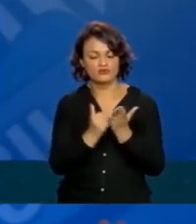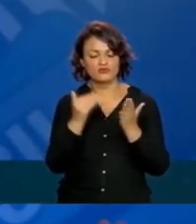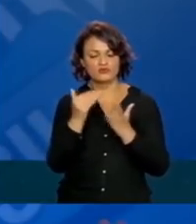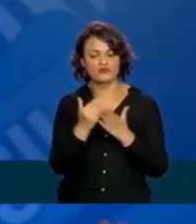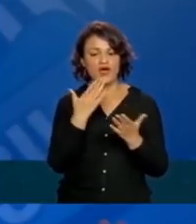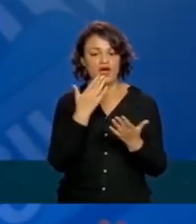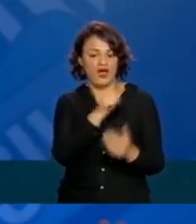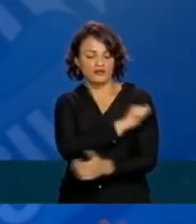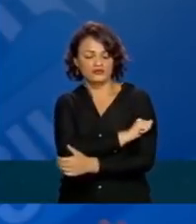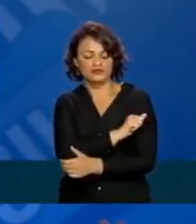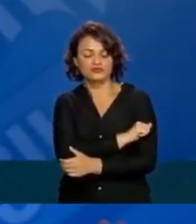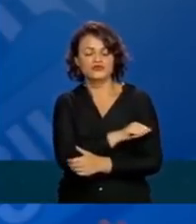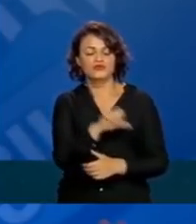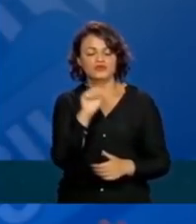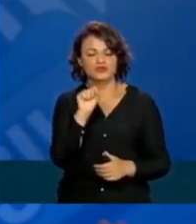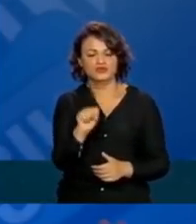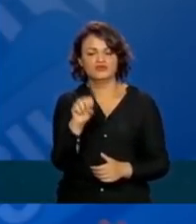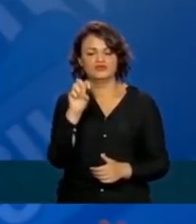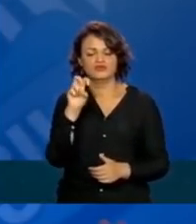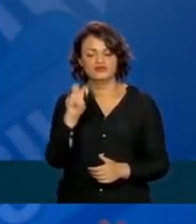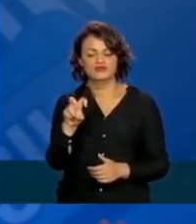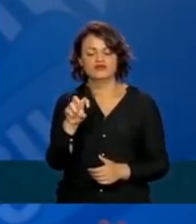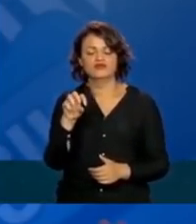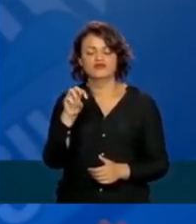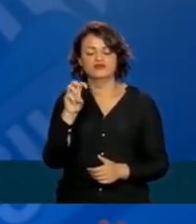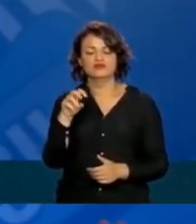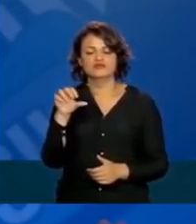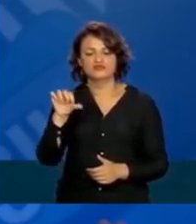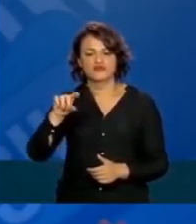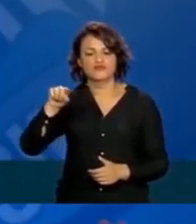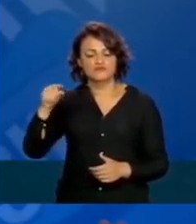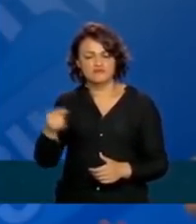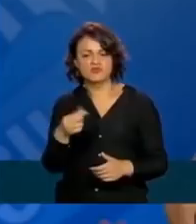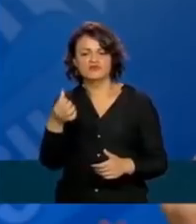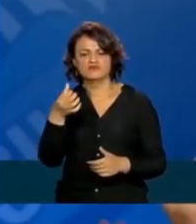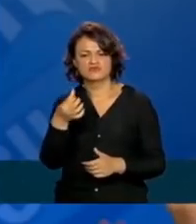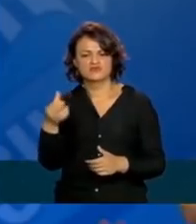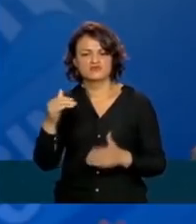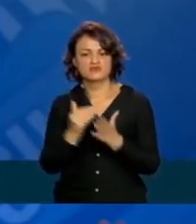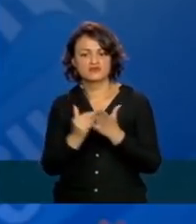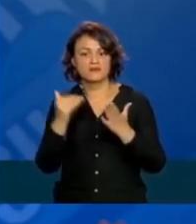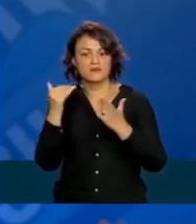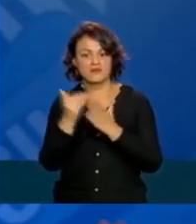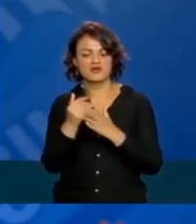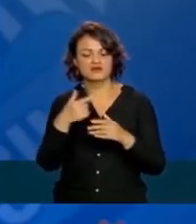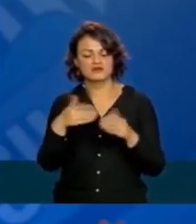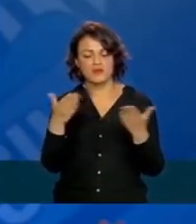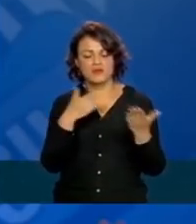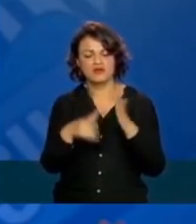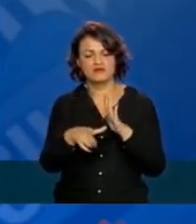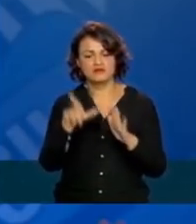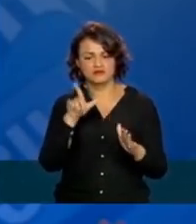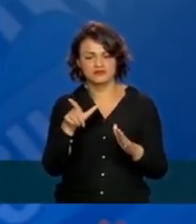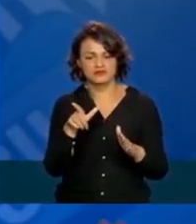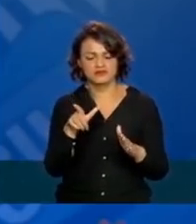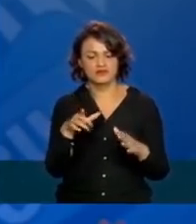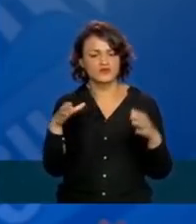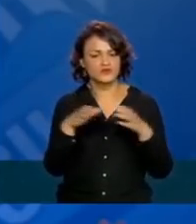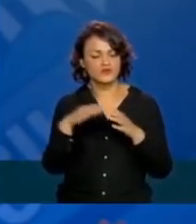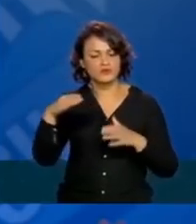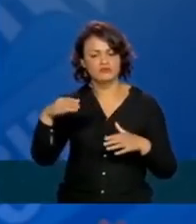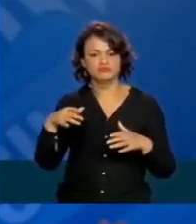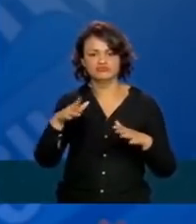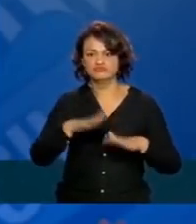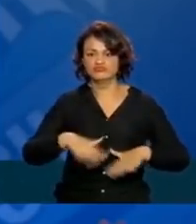89.376, 4.966 a mais em relação a ontem. E a Força Nacional do